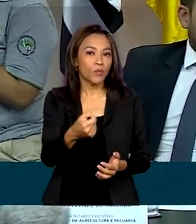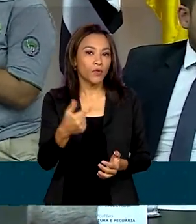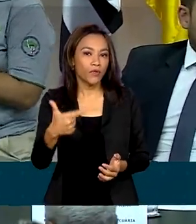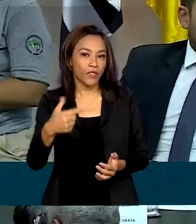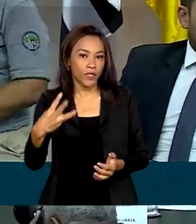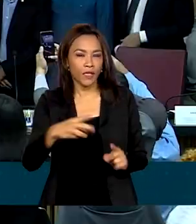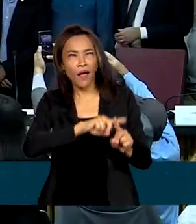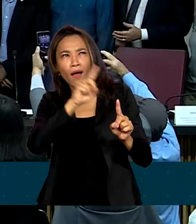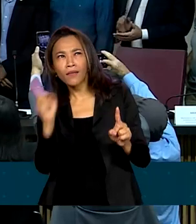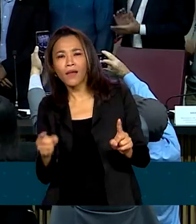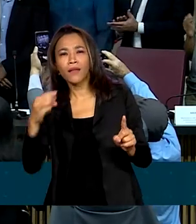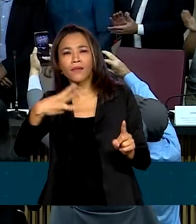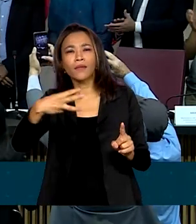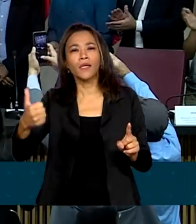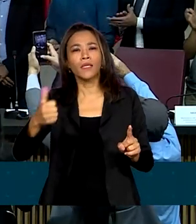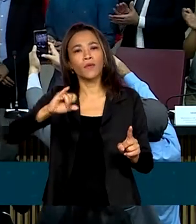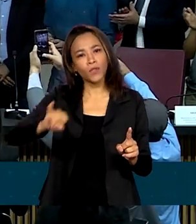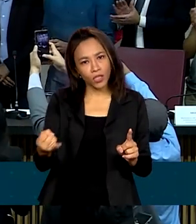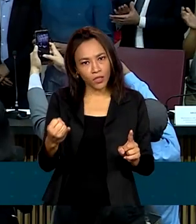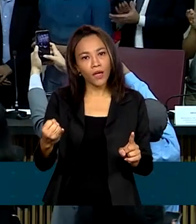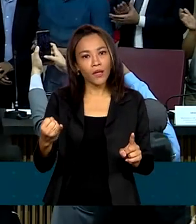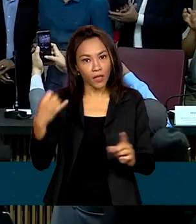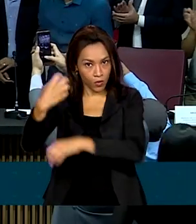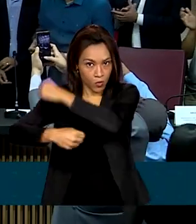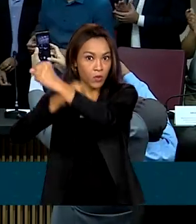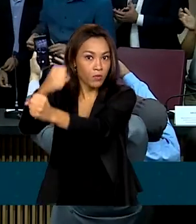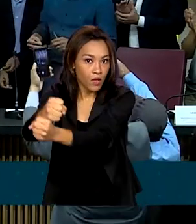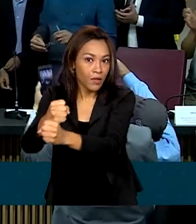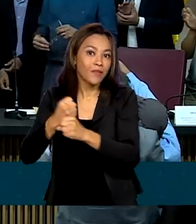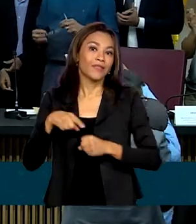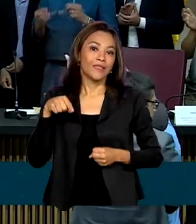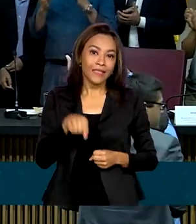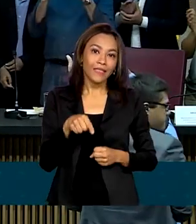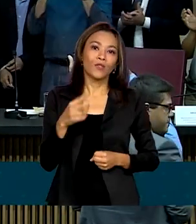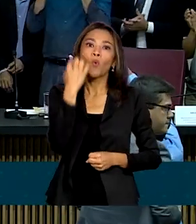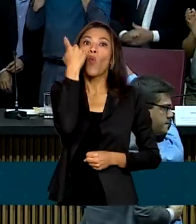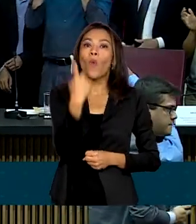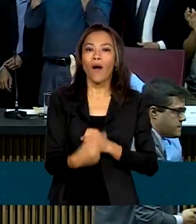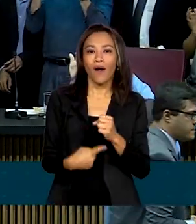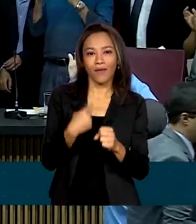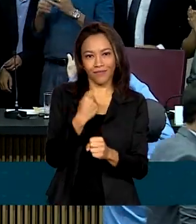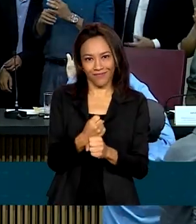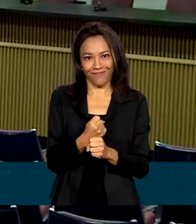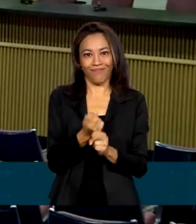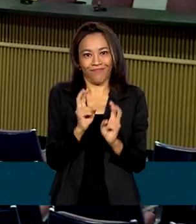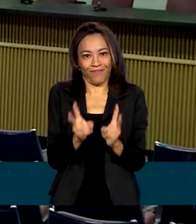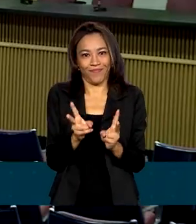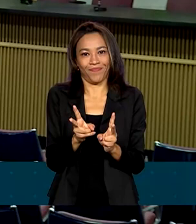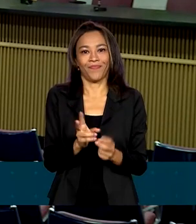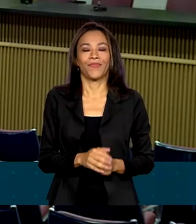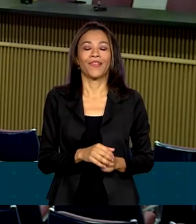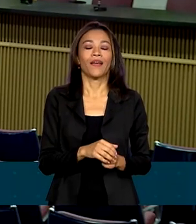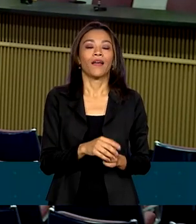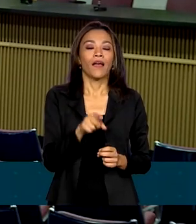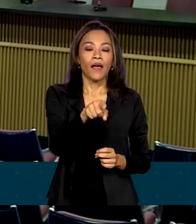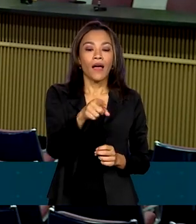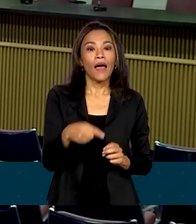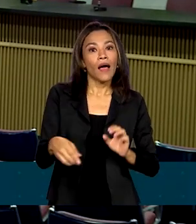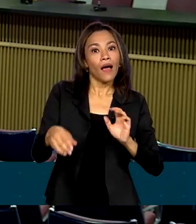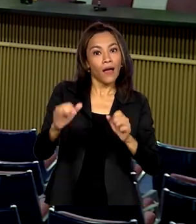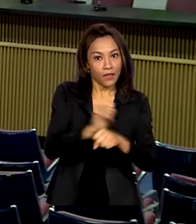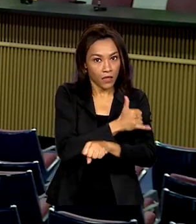até 31 de janeiro de 2024 ganharam mais um ano de validade. A medida garante que